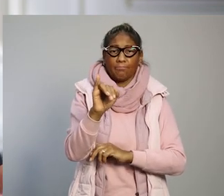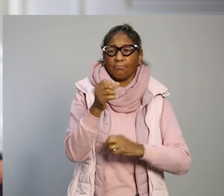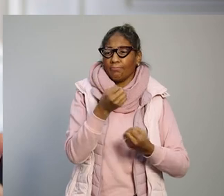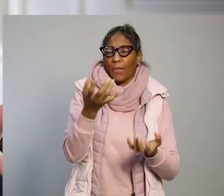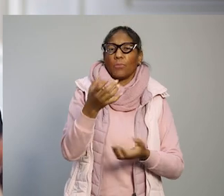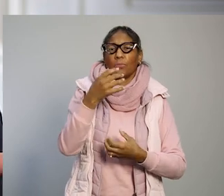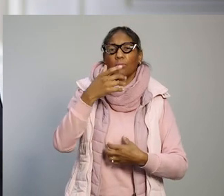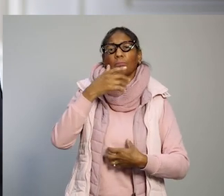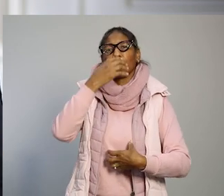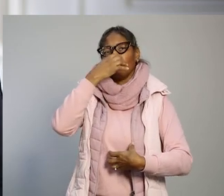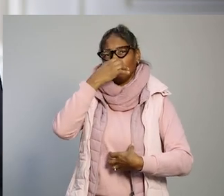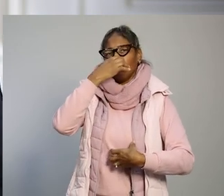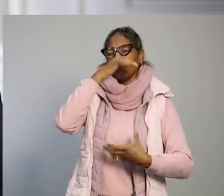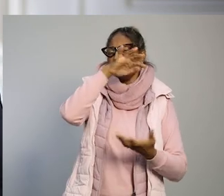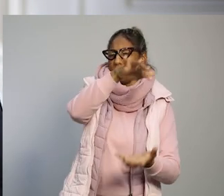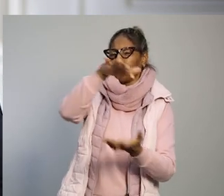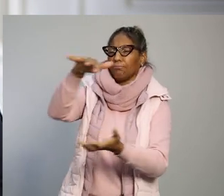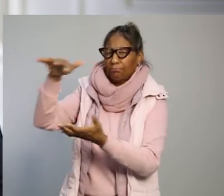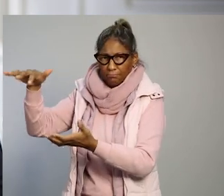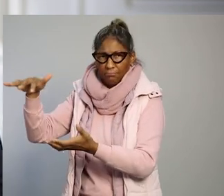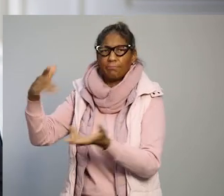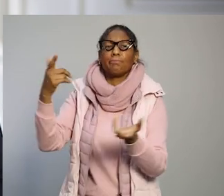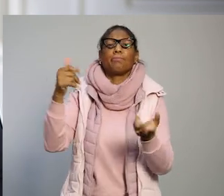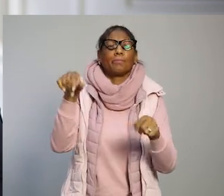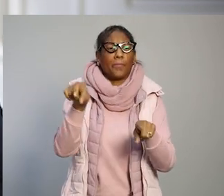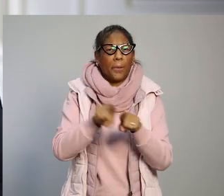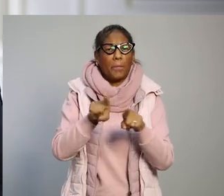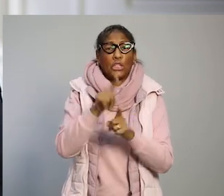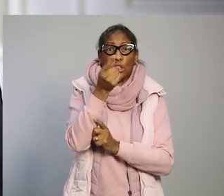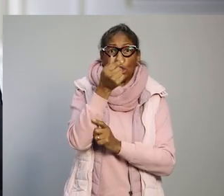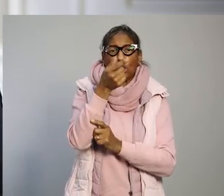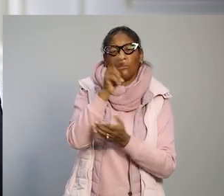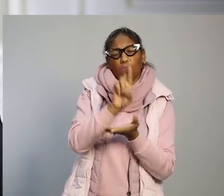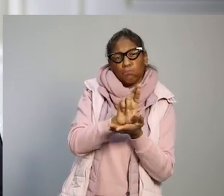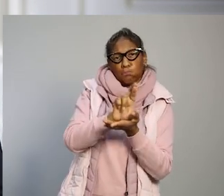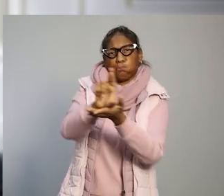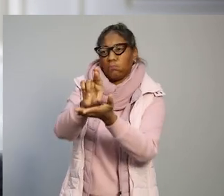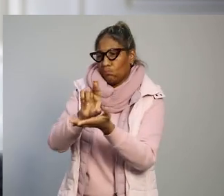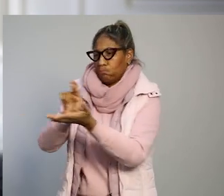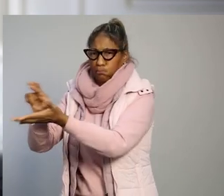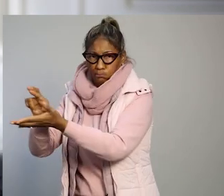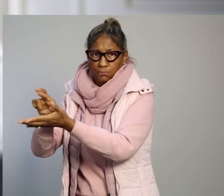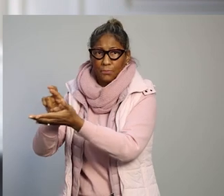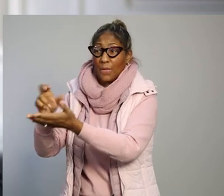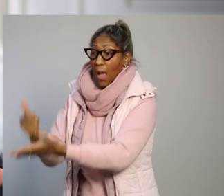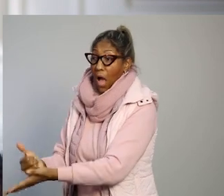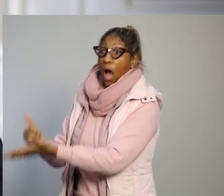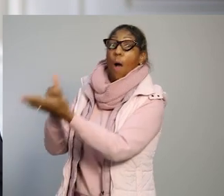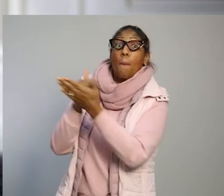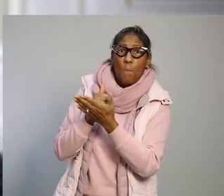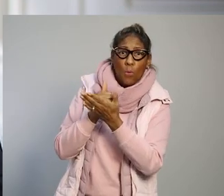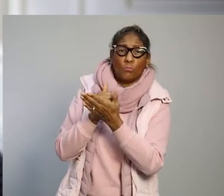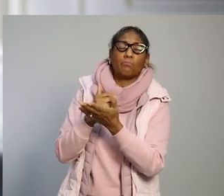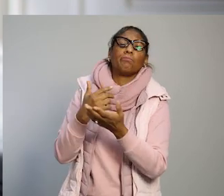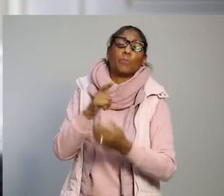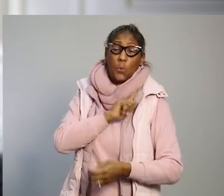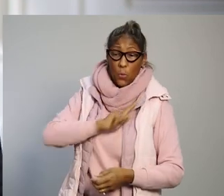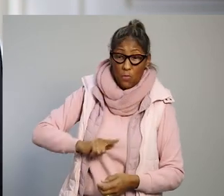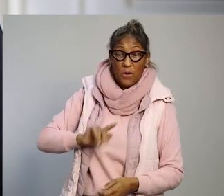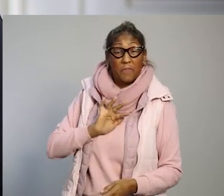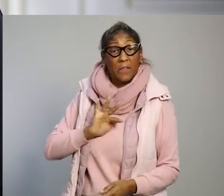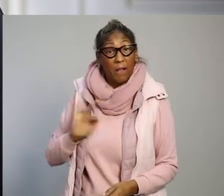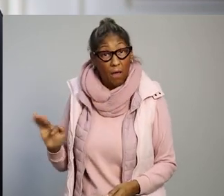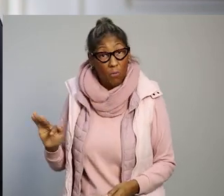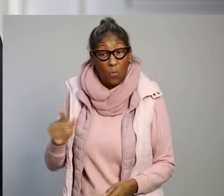Distribuímos respiradores e equipamentos de proteção, garantimos a transferência de recursos financeiros, inclusive com o apoio de outros